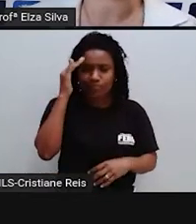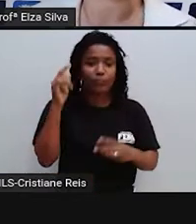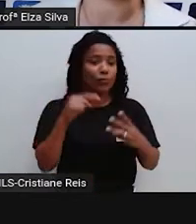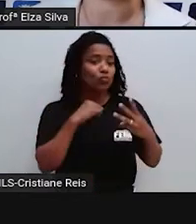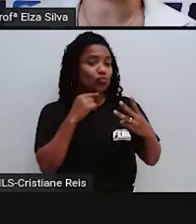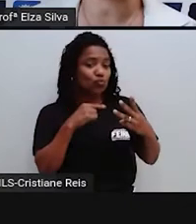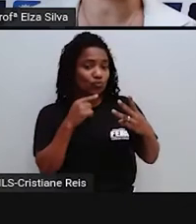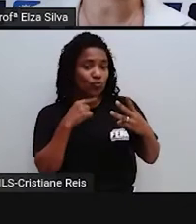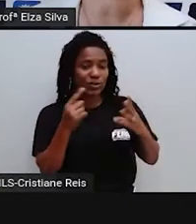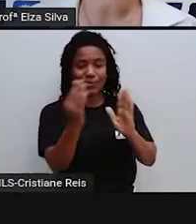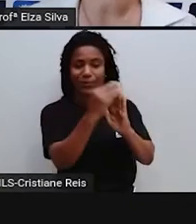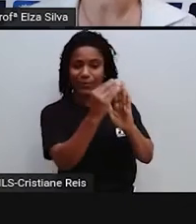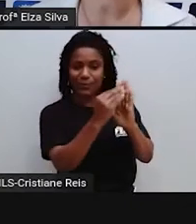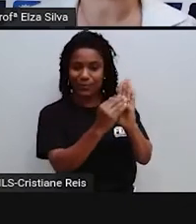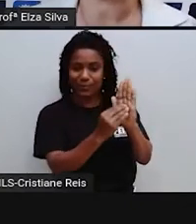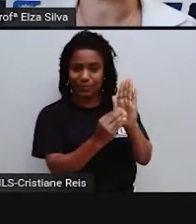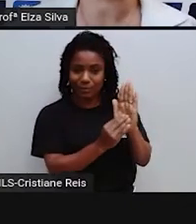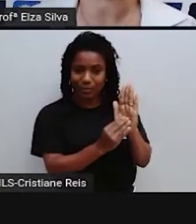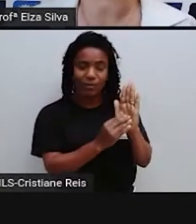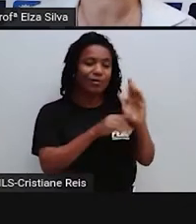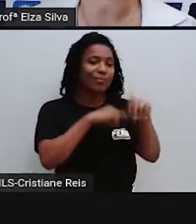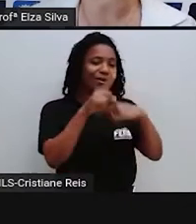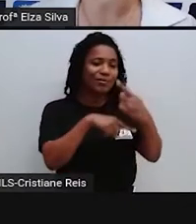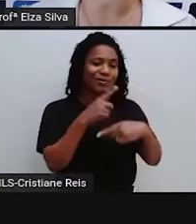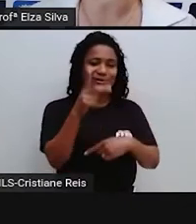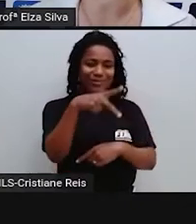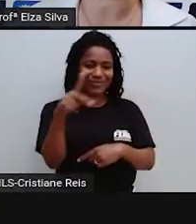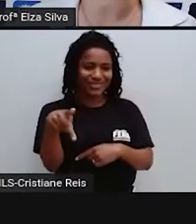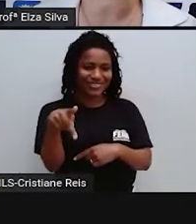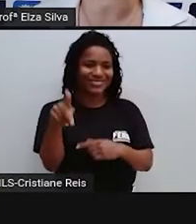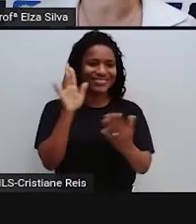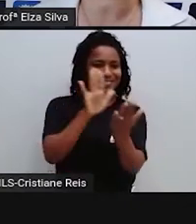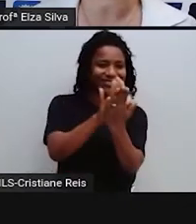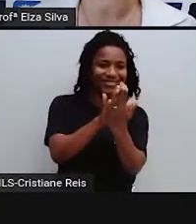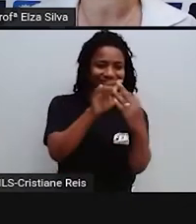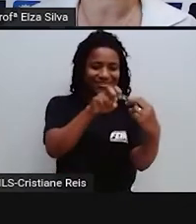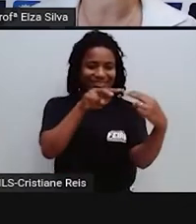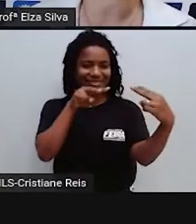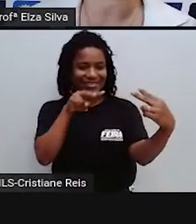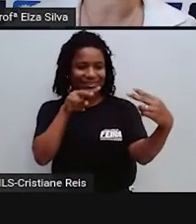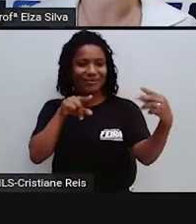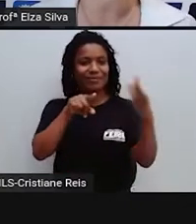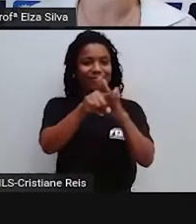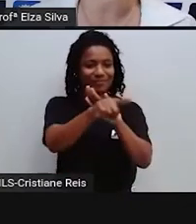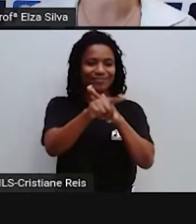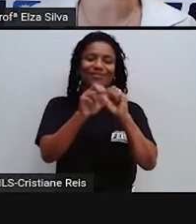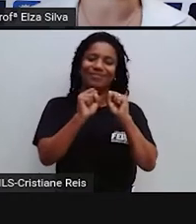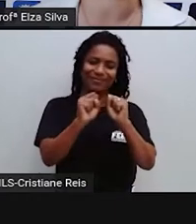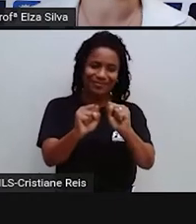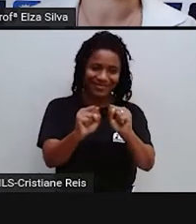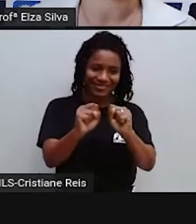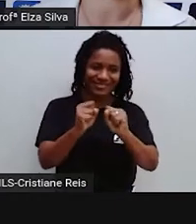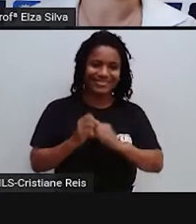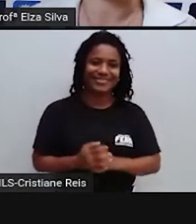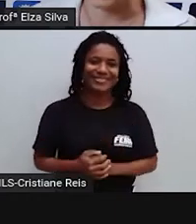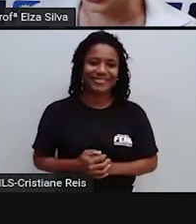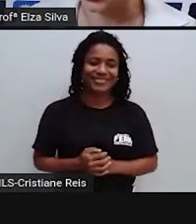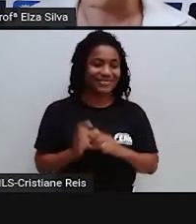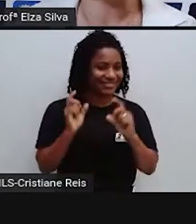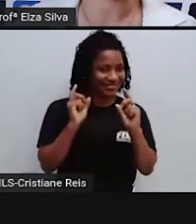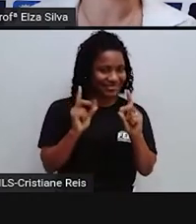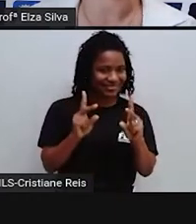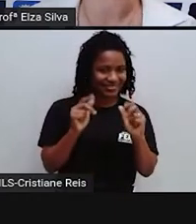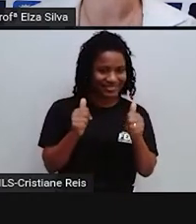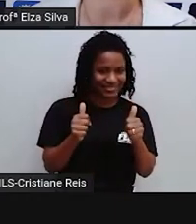que você anote-as e tire-as na primeira oportunidade que você tiver com os seus professores na escola. Ok?